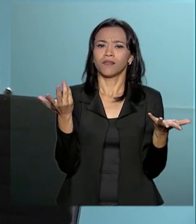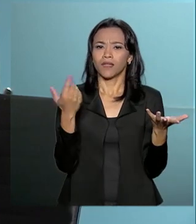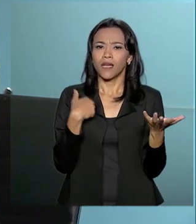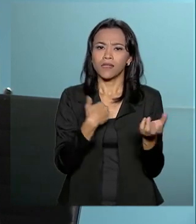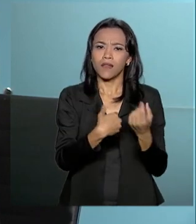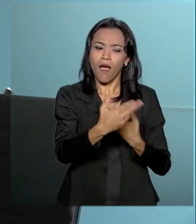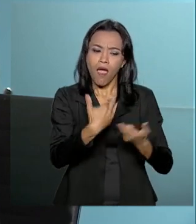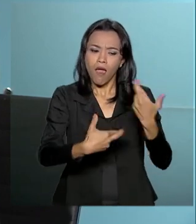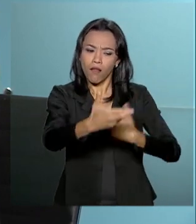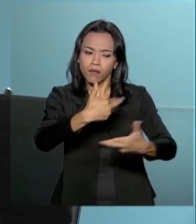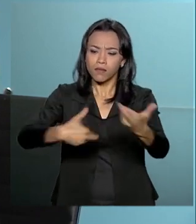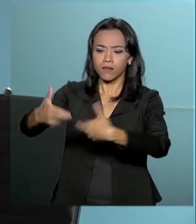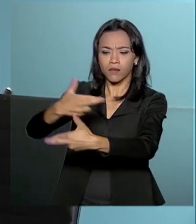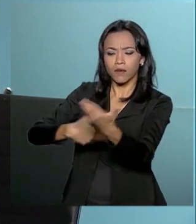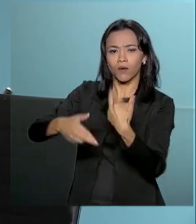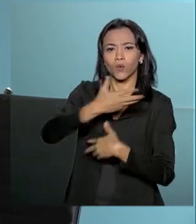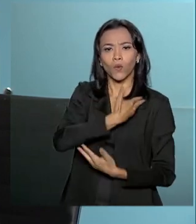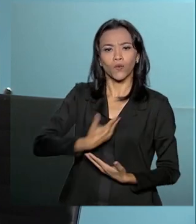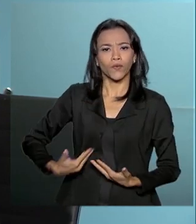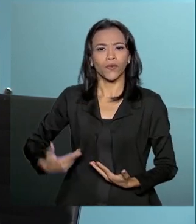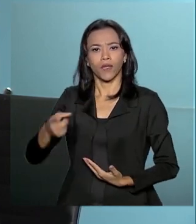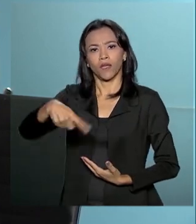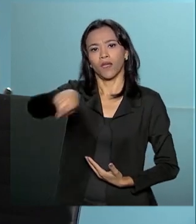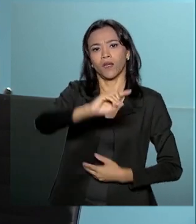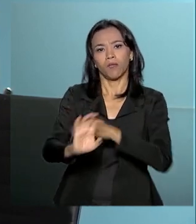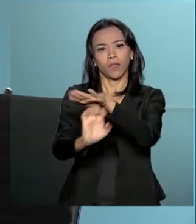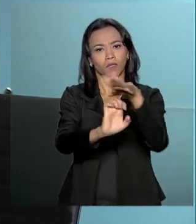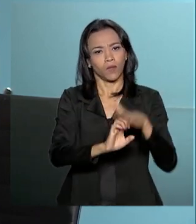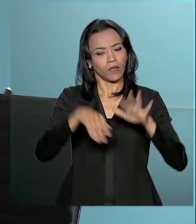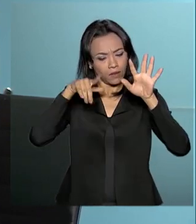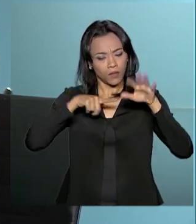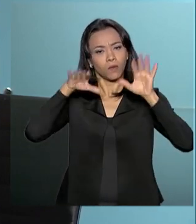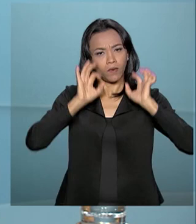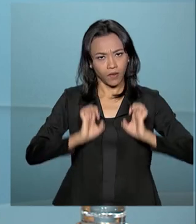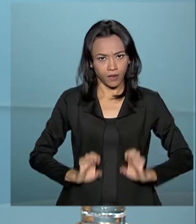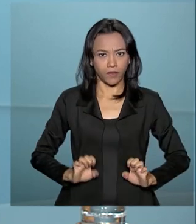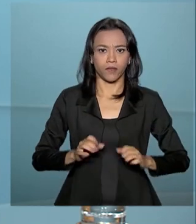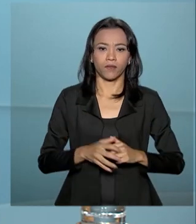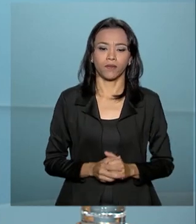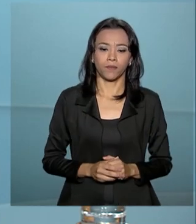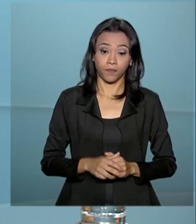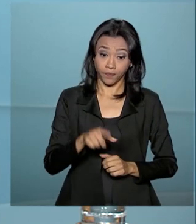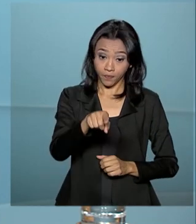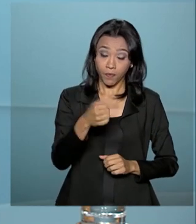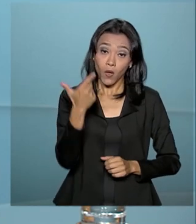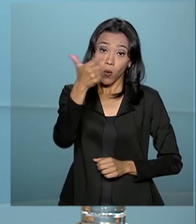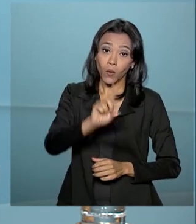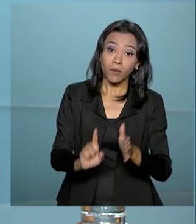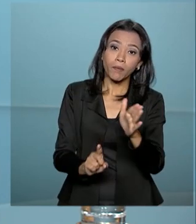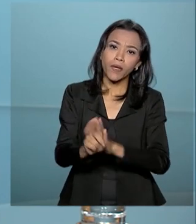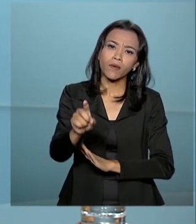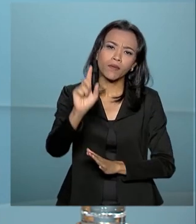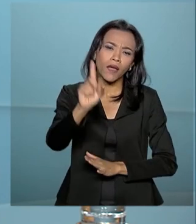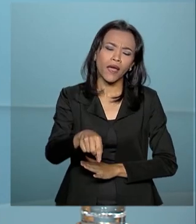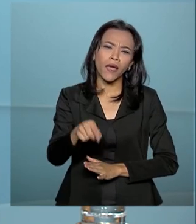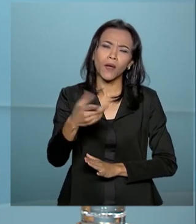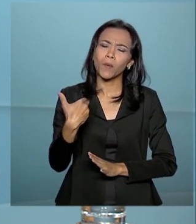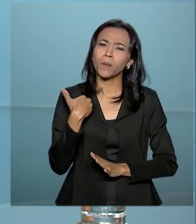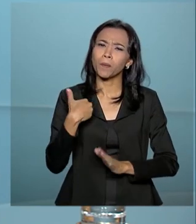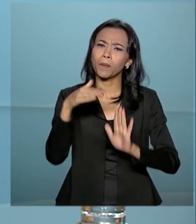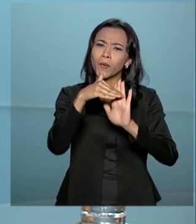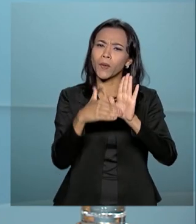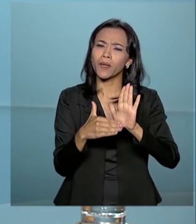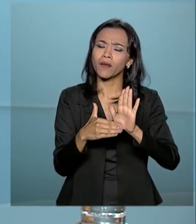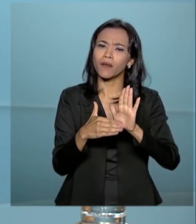essa relação entre o público e o privado mais ético e mais íntegra. Ministro, outra iniciativa da SGU é o Programa Federal de Educação